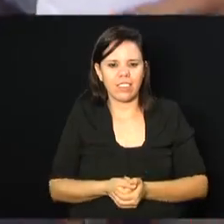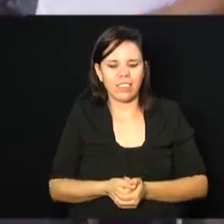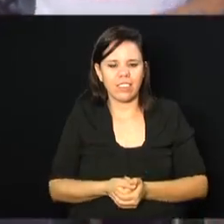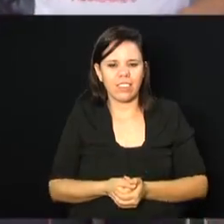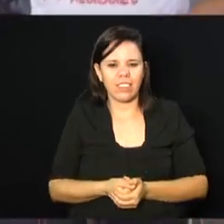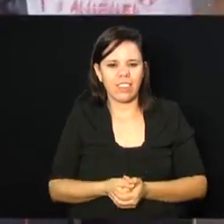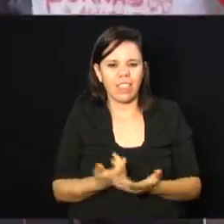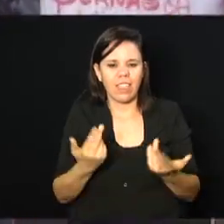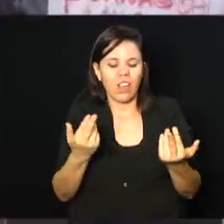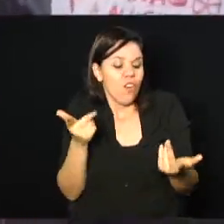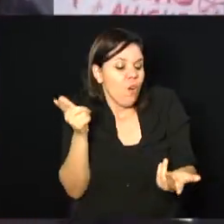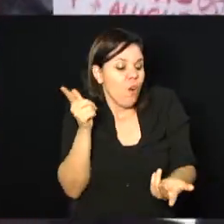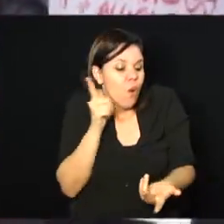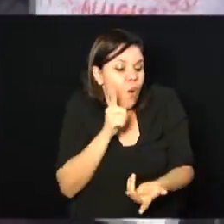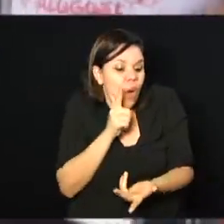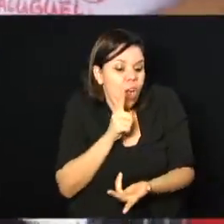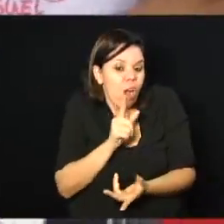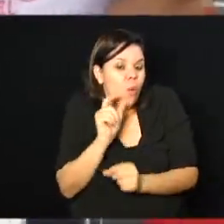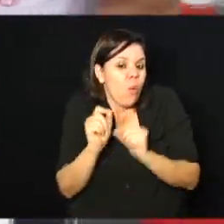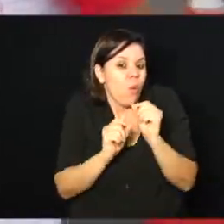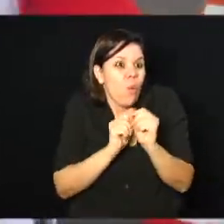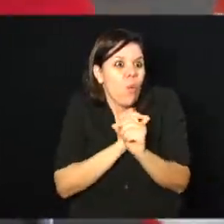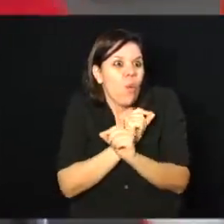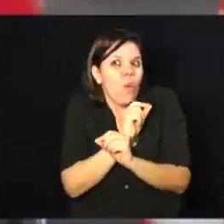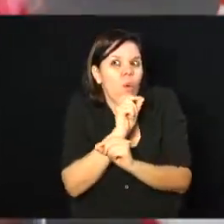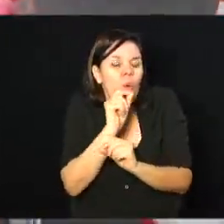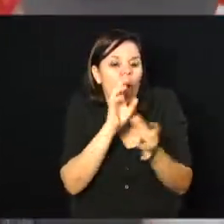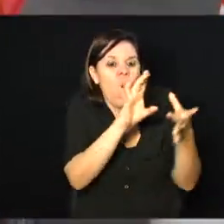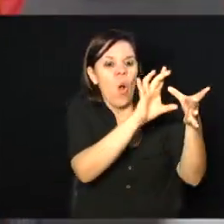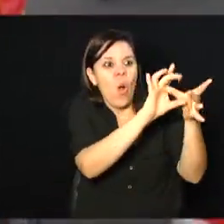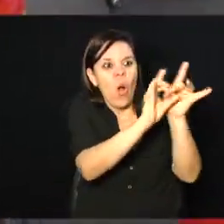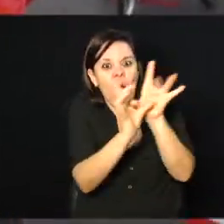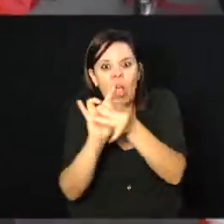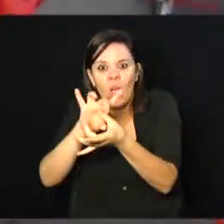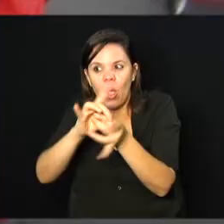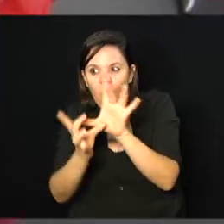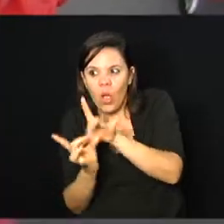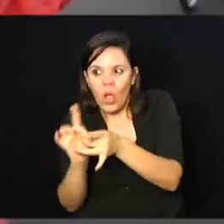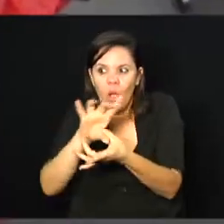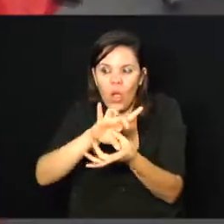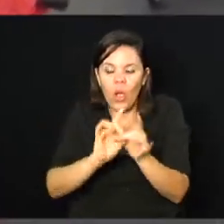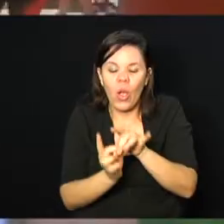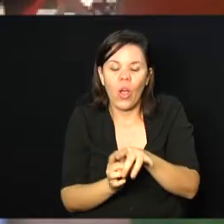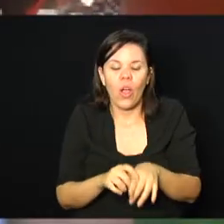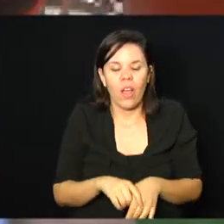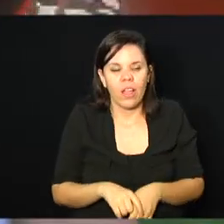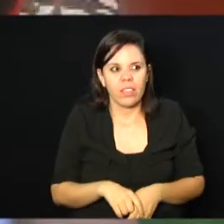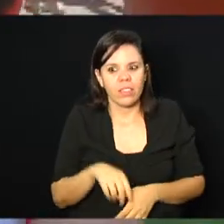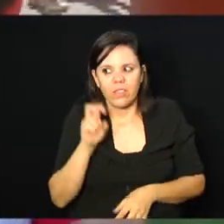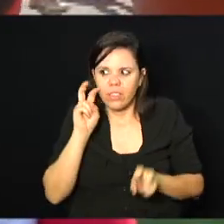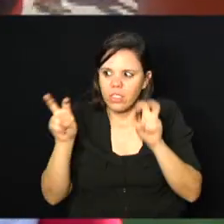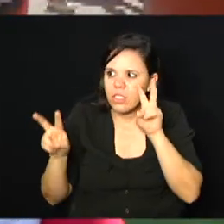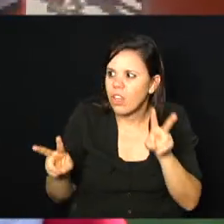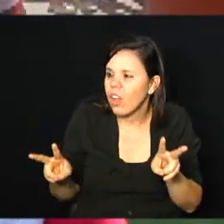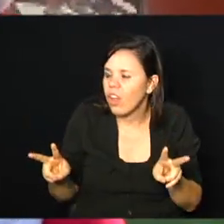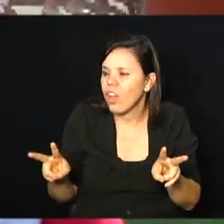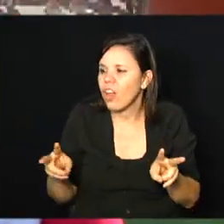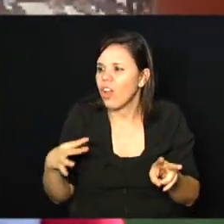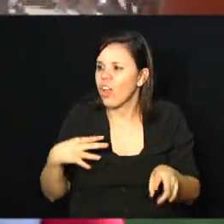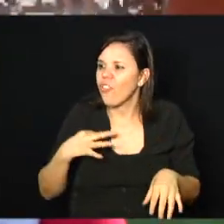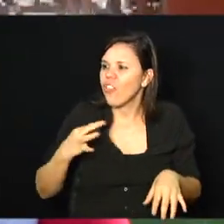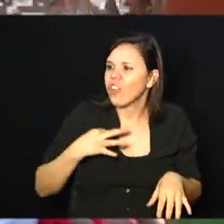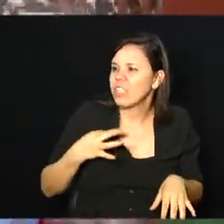se fosse uma pessoa ganhando, sei lá, uma Olimpíada, ou... Uma maratória. E aí, você olha para os voluntários, todos